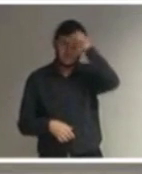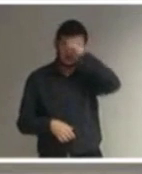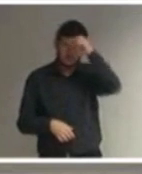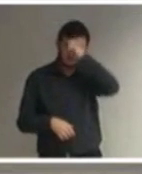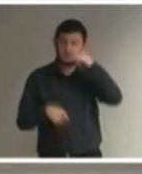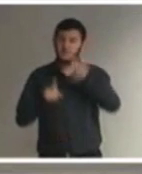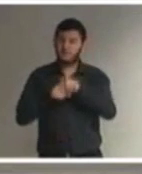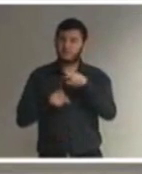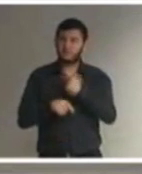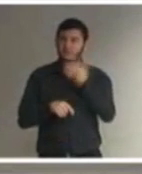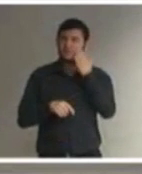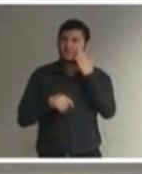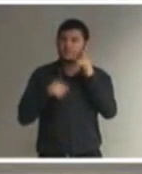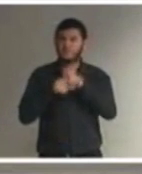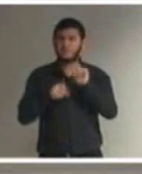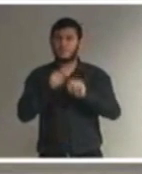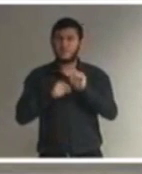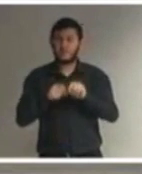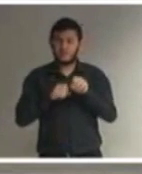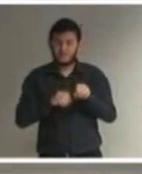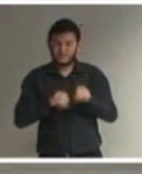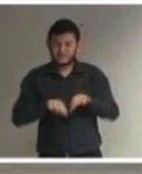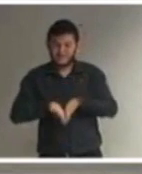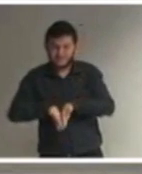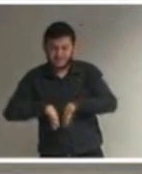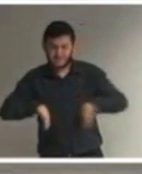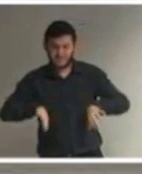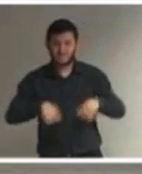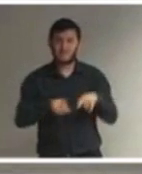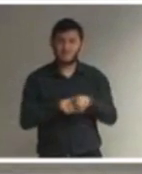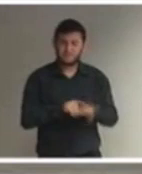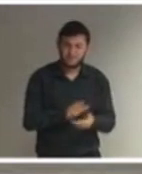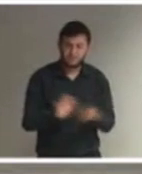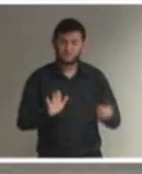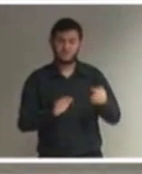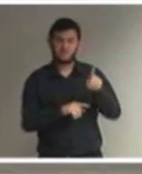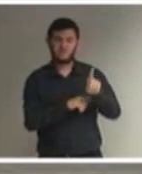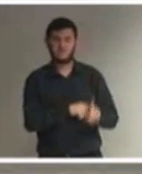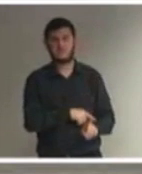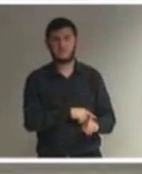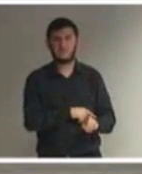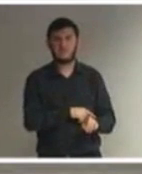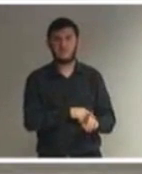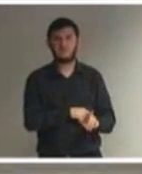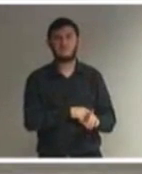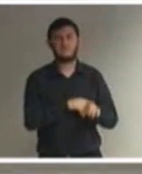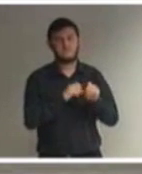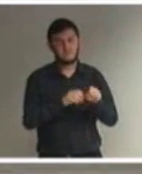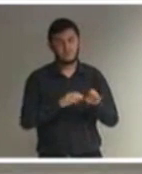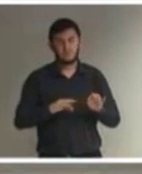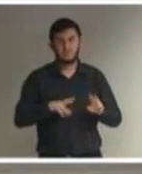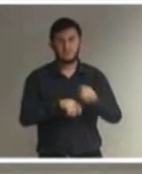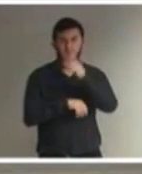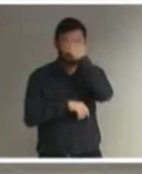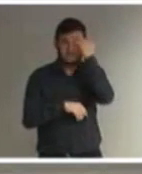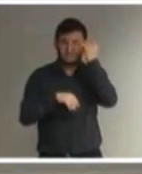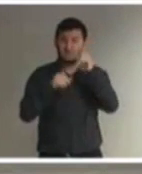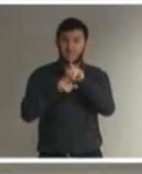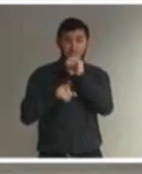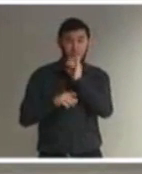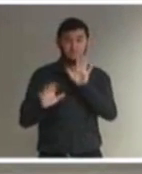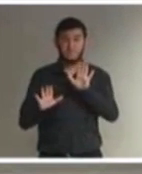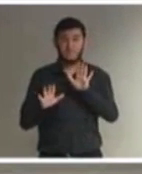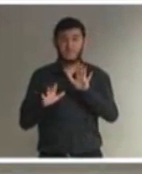completa, supre o direito à educação de todas as pessoas. Mesmo as crianças sem deficiência,